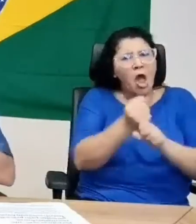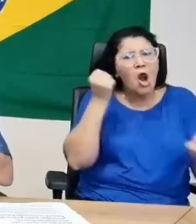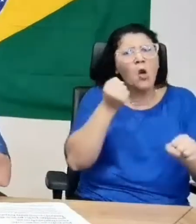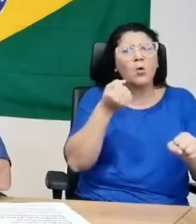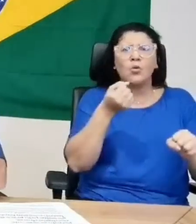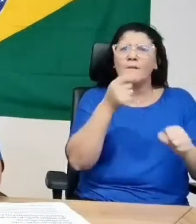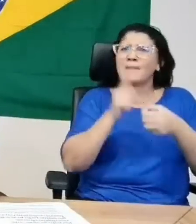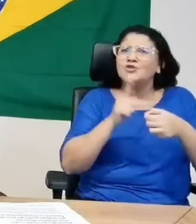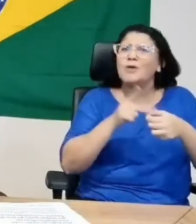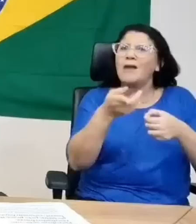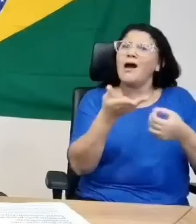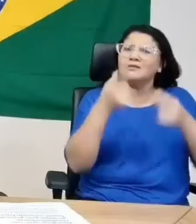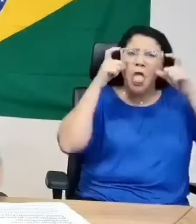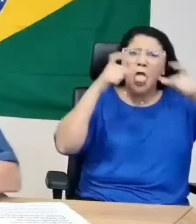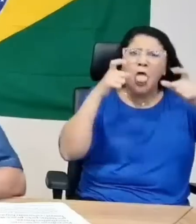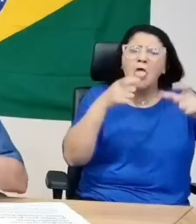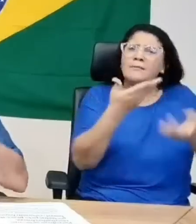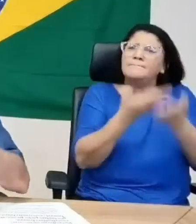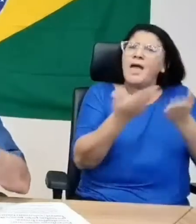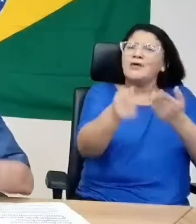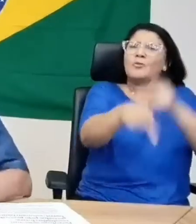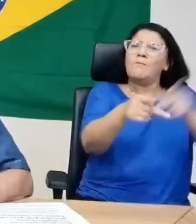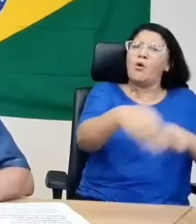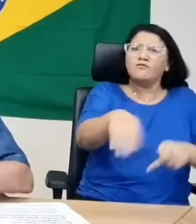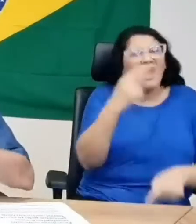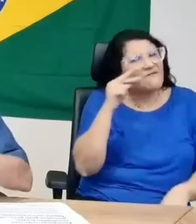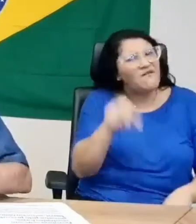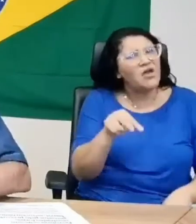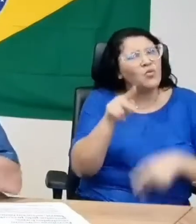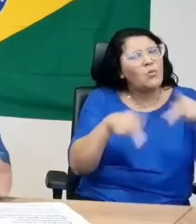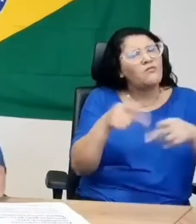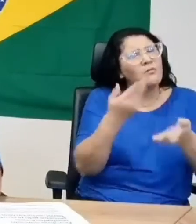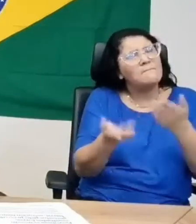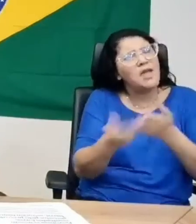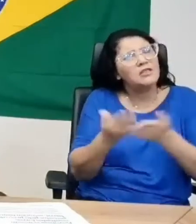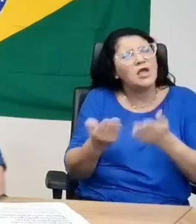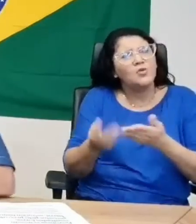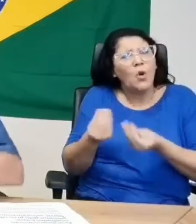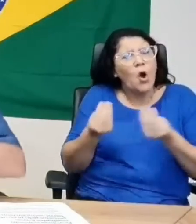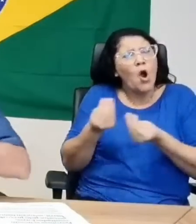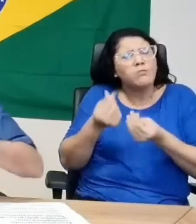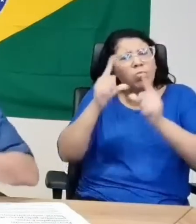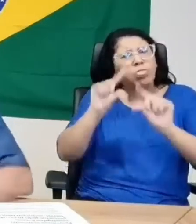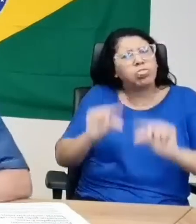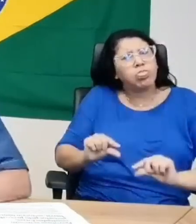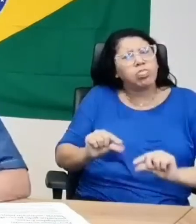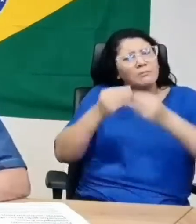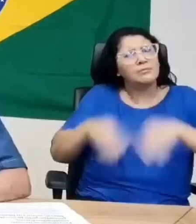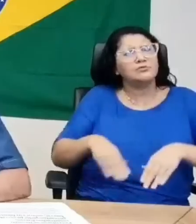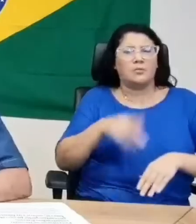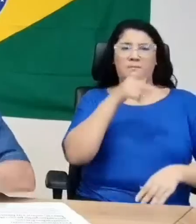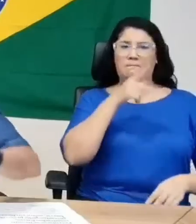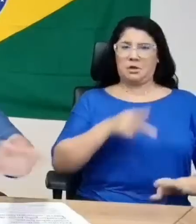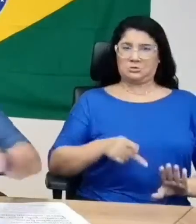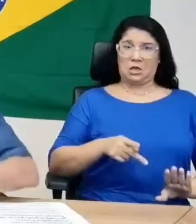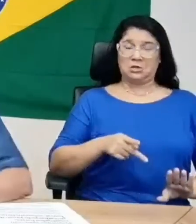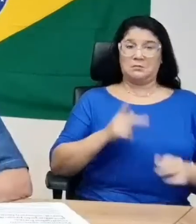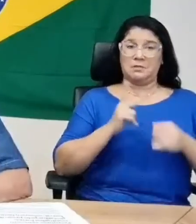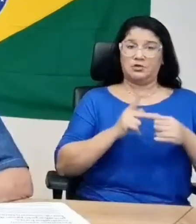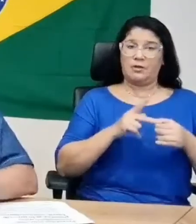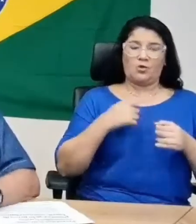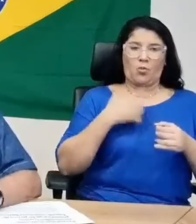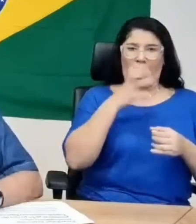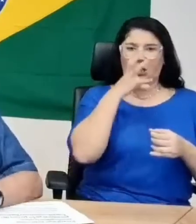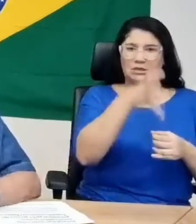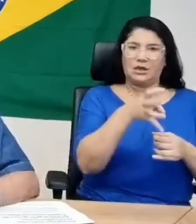povo que tem perdido o seu poder aquisitivo. Está vendo a Petrobras? Um povo que tem perdido o seu poder aquisitivo. O presidente da Petrobras, não quero criticá-lo, acabou de entrar